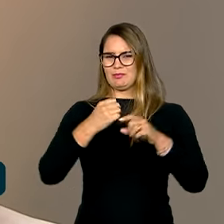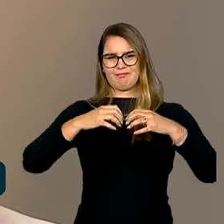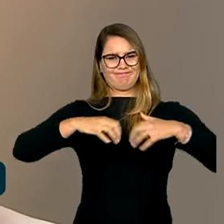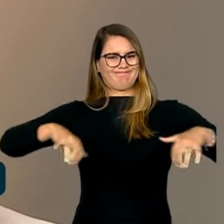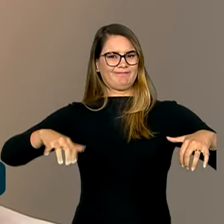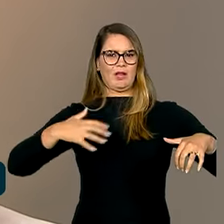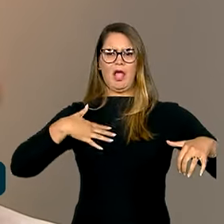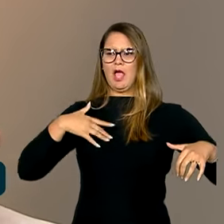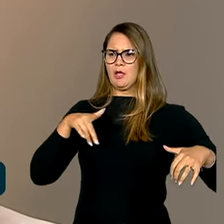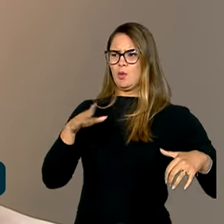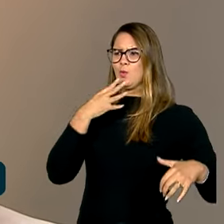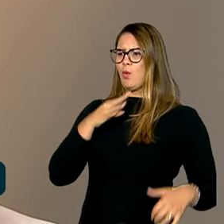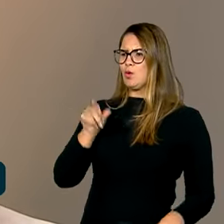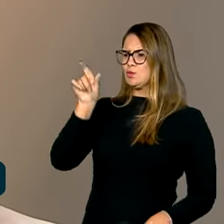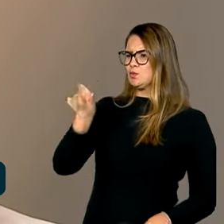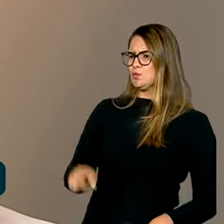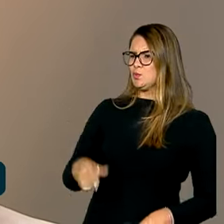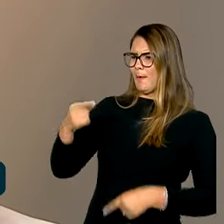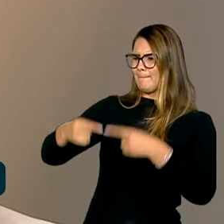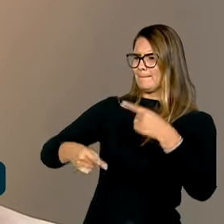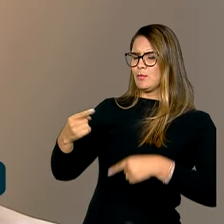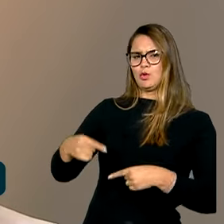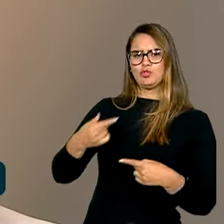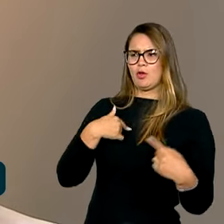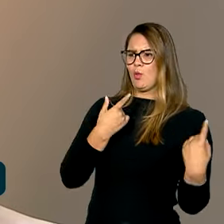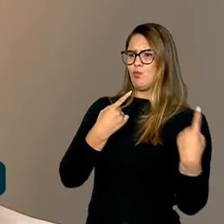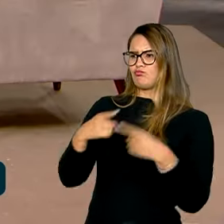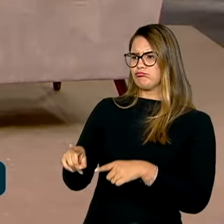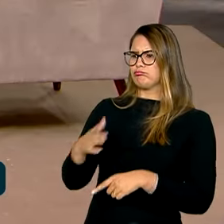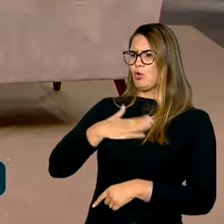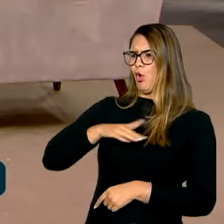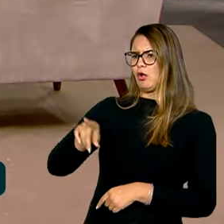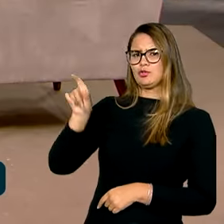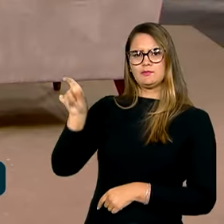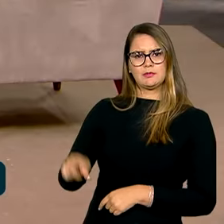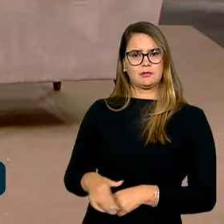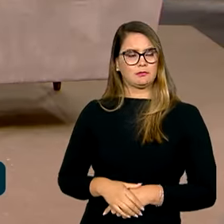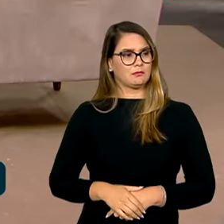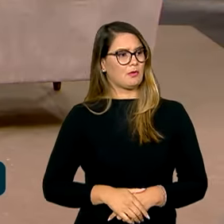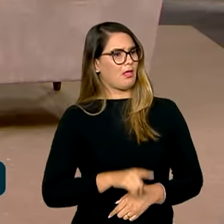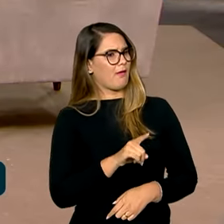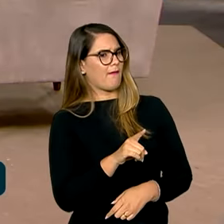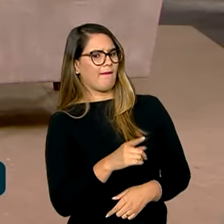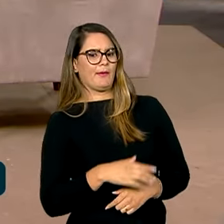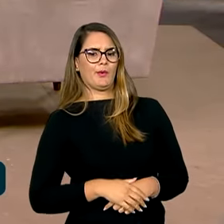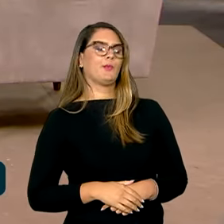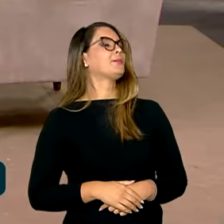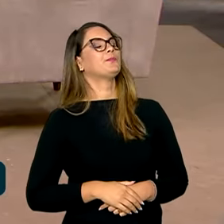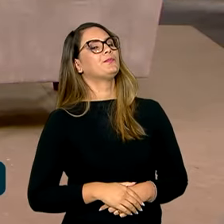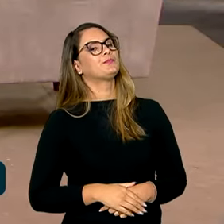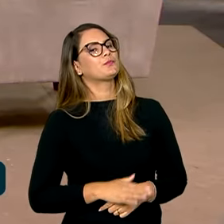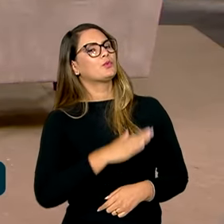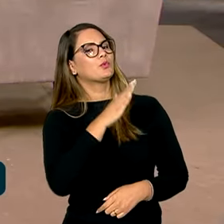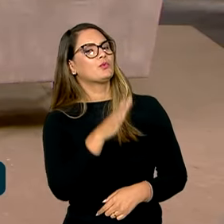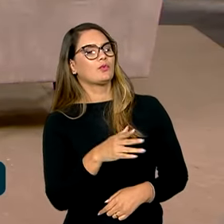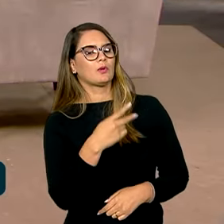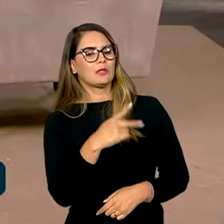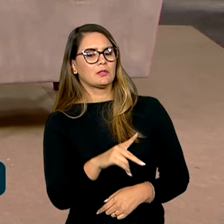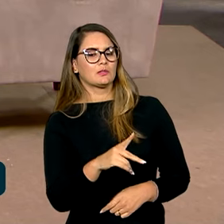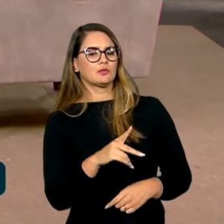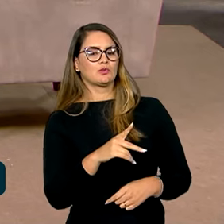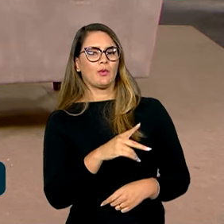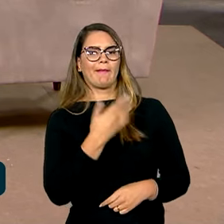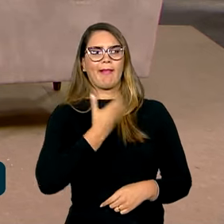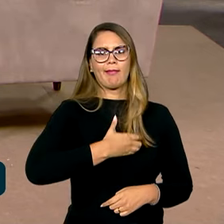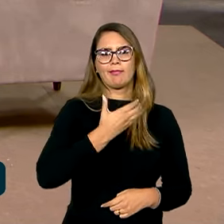me identifico com a sua posição política, logo, eu não gosto de você. Logo, eu não vou na sua ceia de Natal,